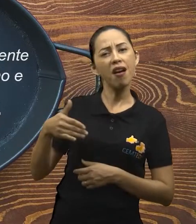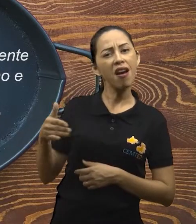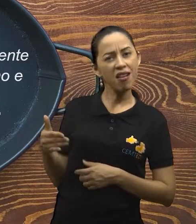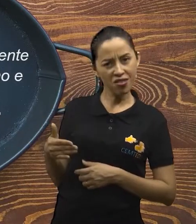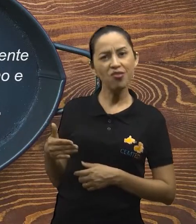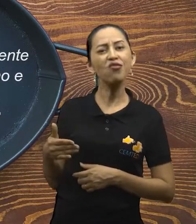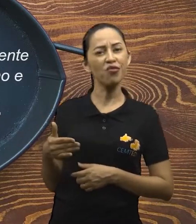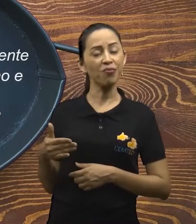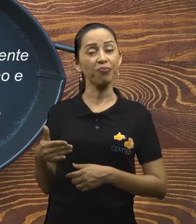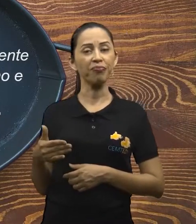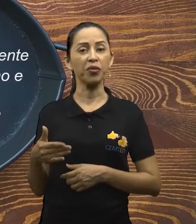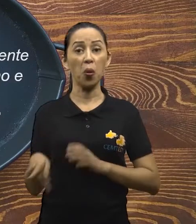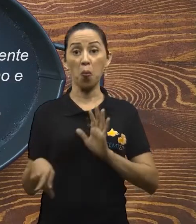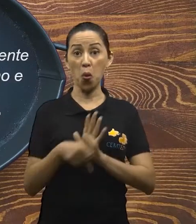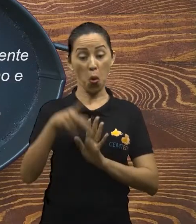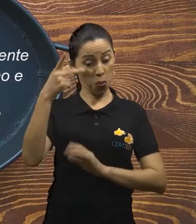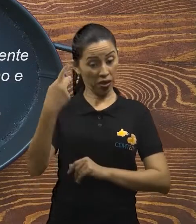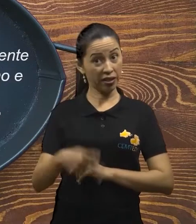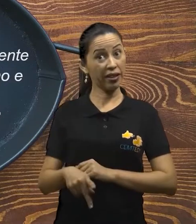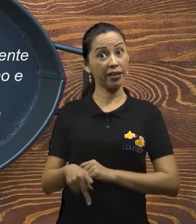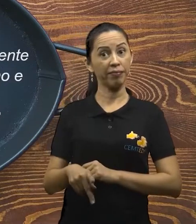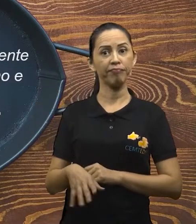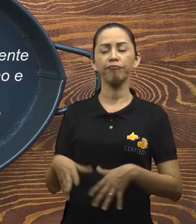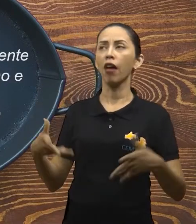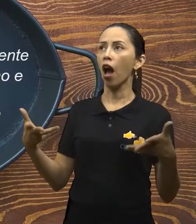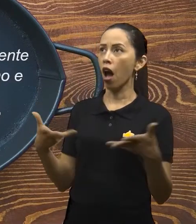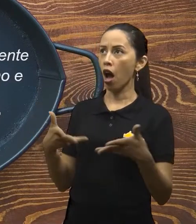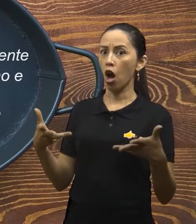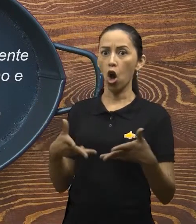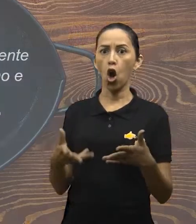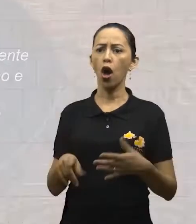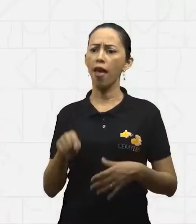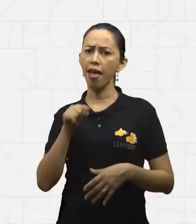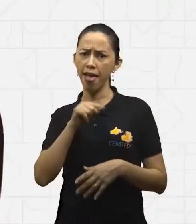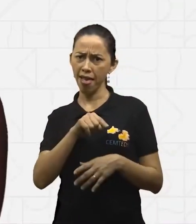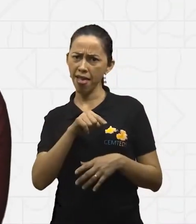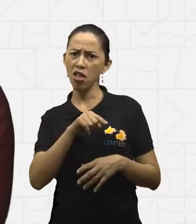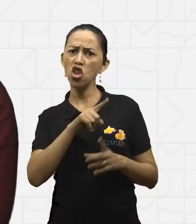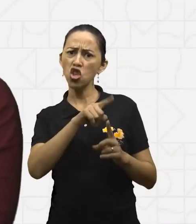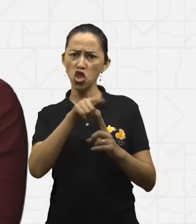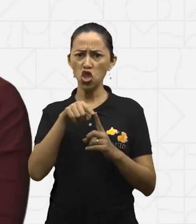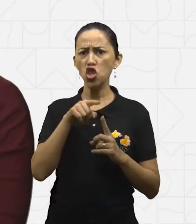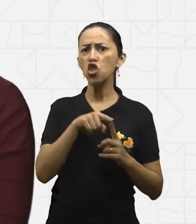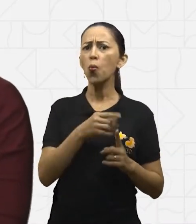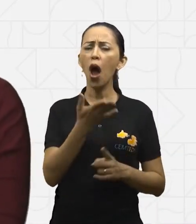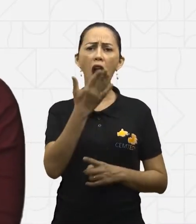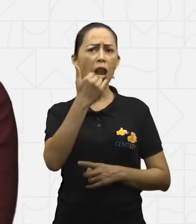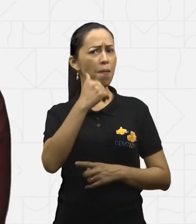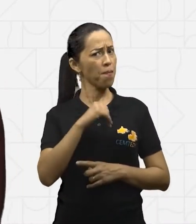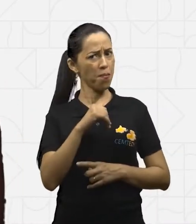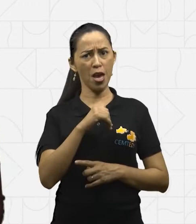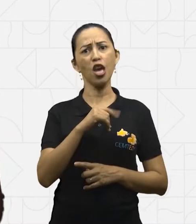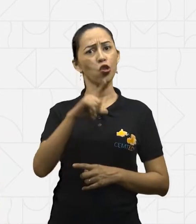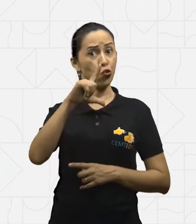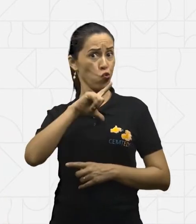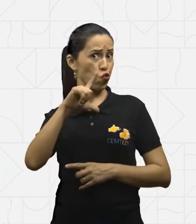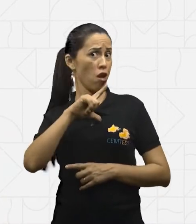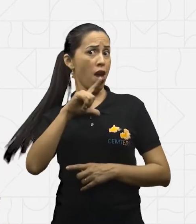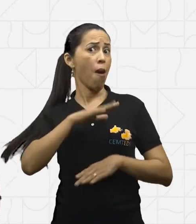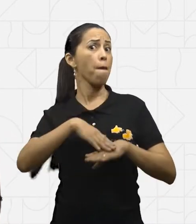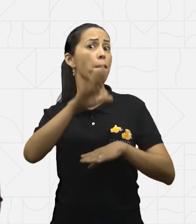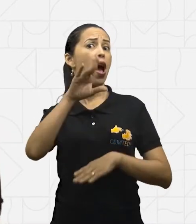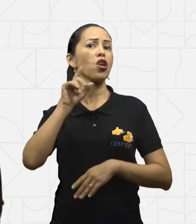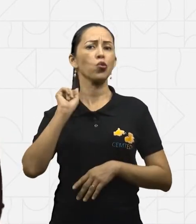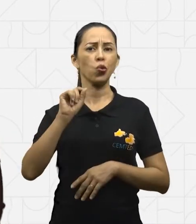Nutricionalmente, são alimentos bons? São ricos em quais nutrientes? São alimentos ótimos, né? Nós temos muitos